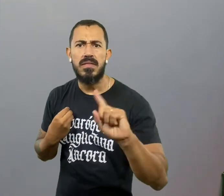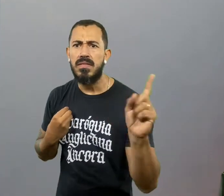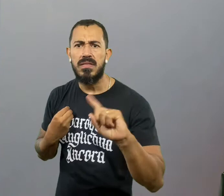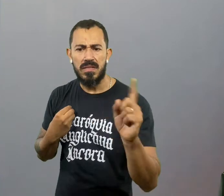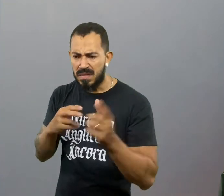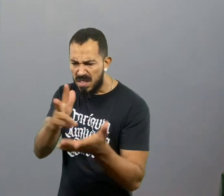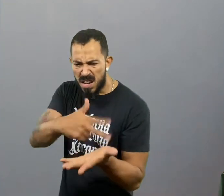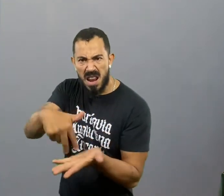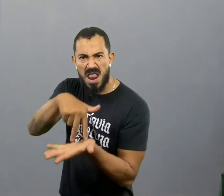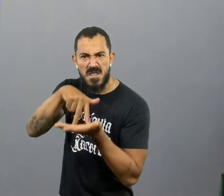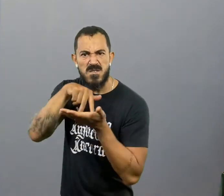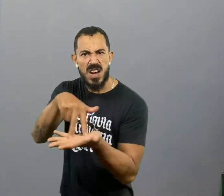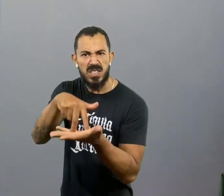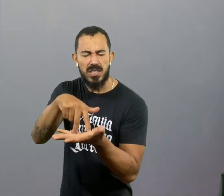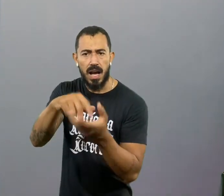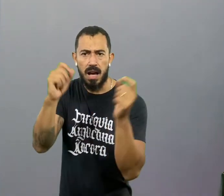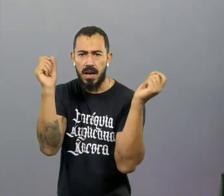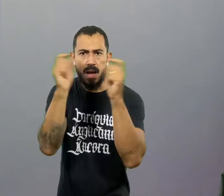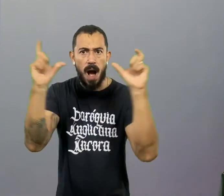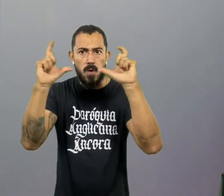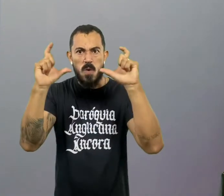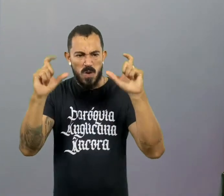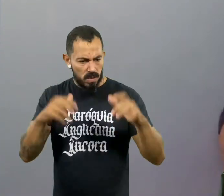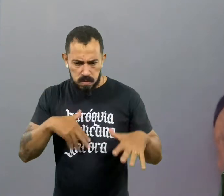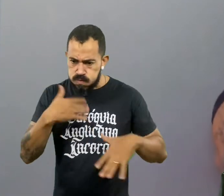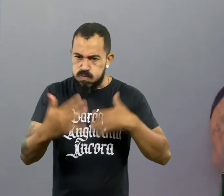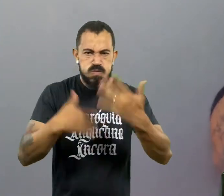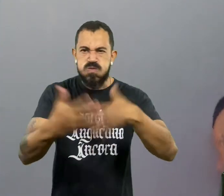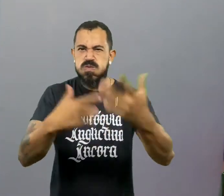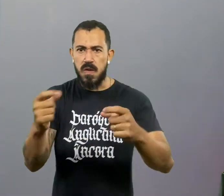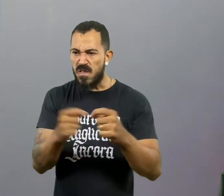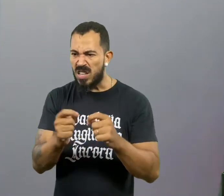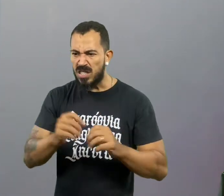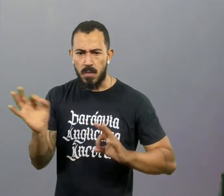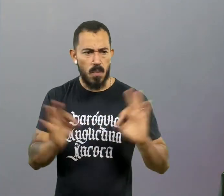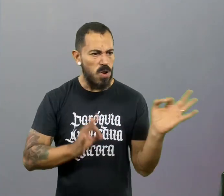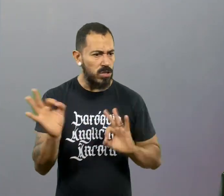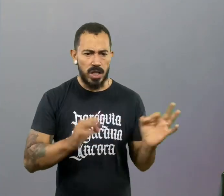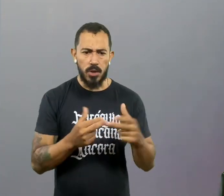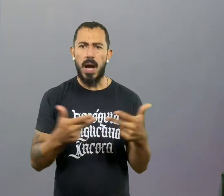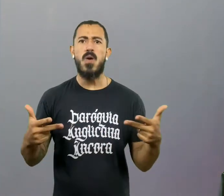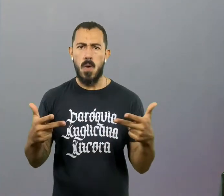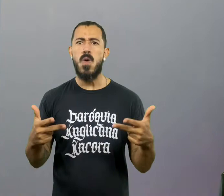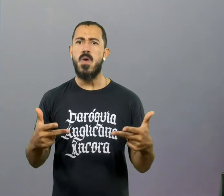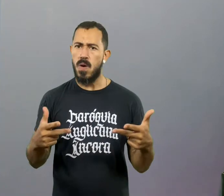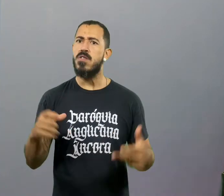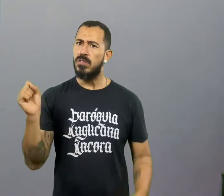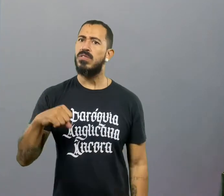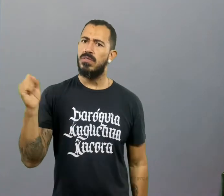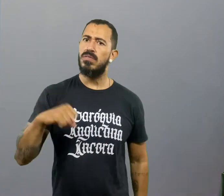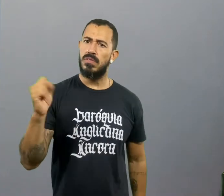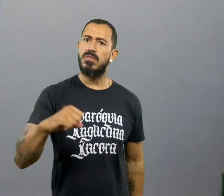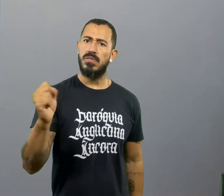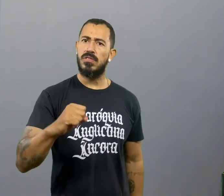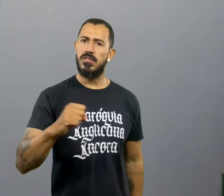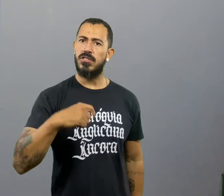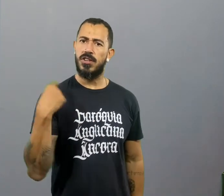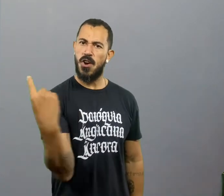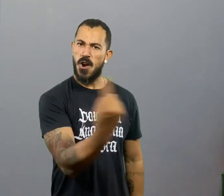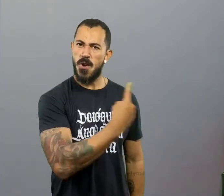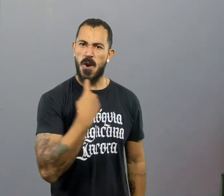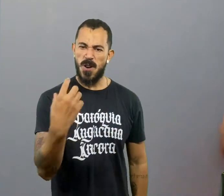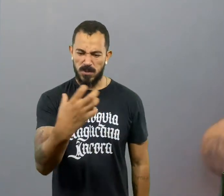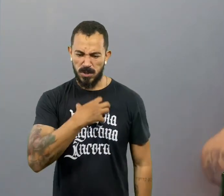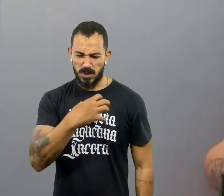casa, sair do quarto, levantar da cama para executar bons projetos. Uma pessoa prudente, ela sempre